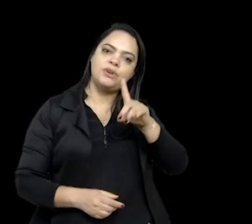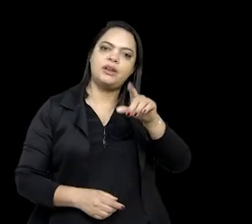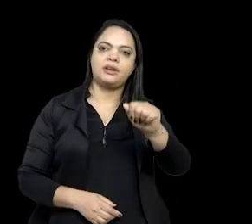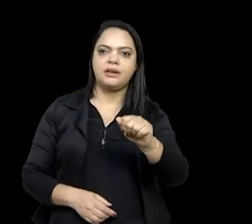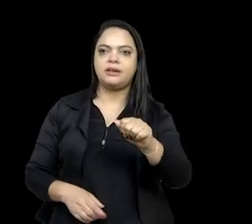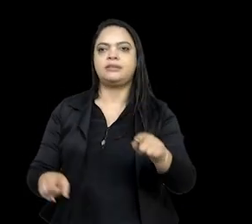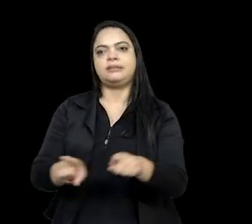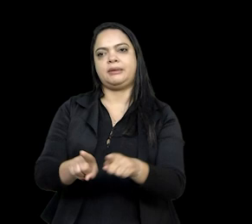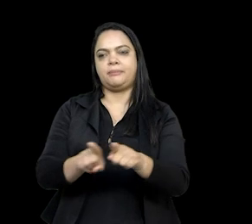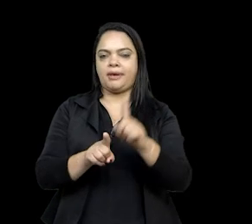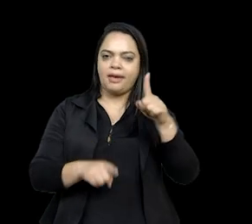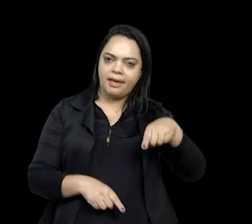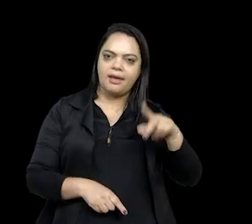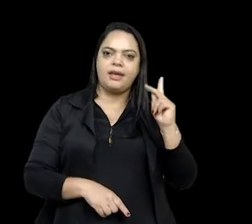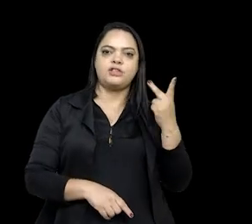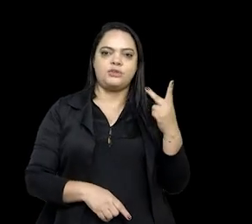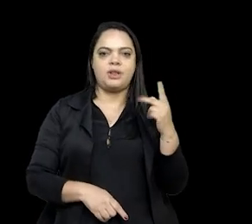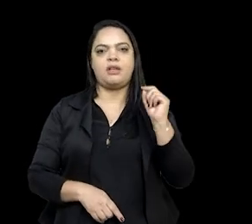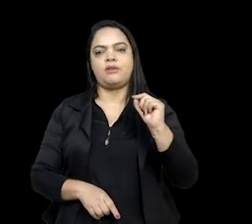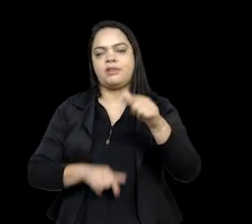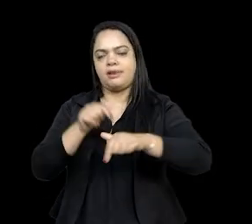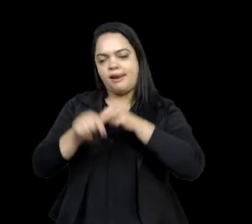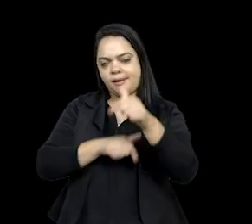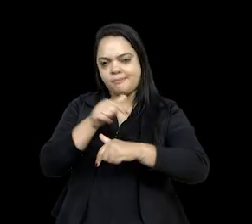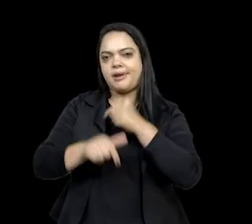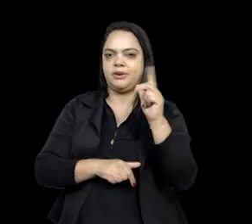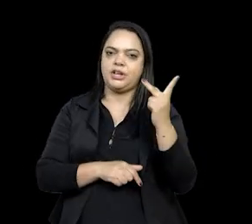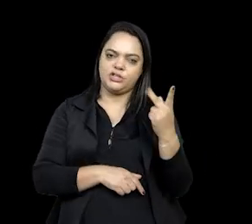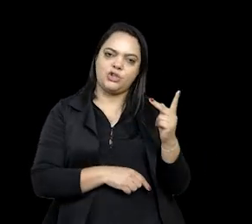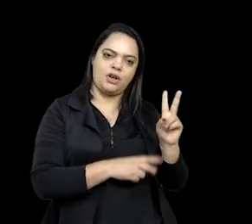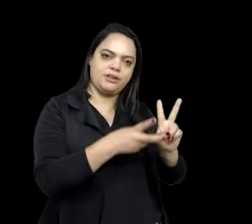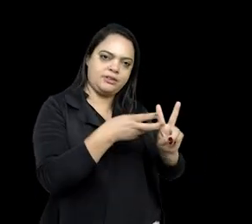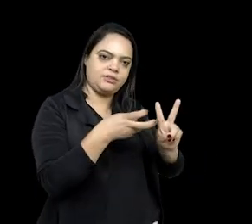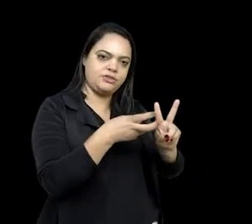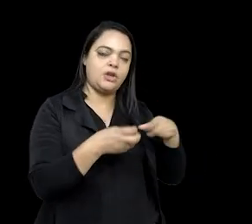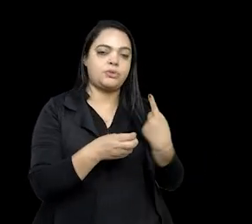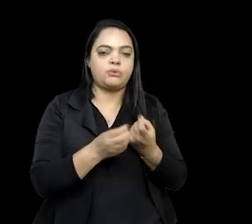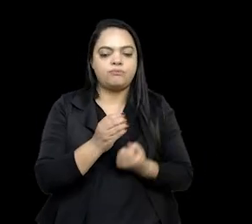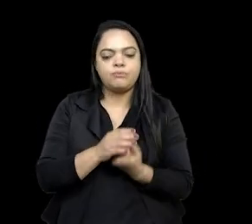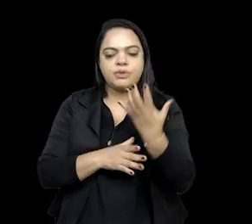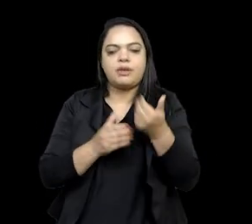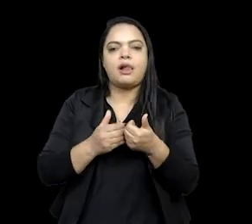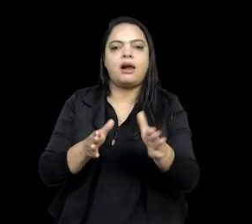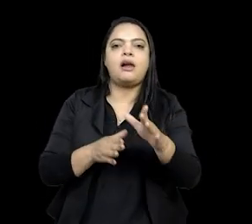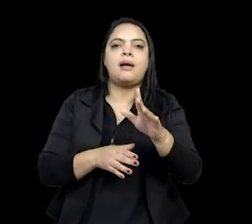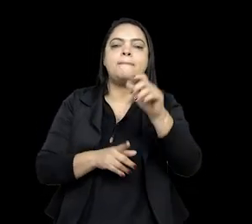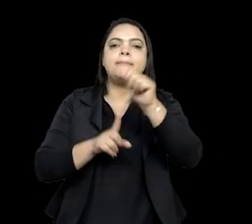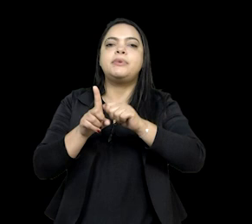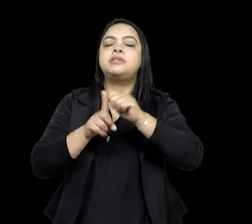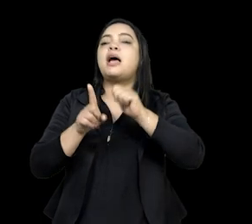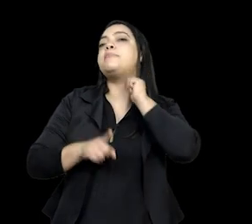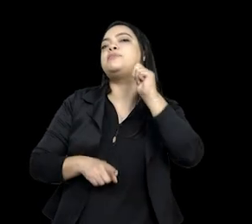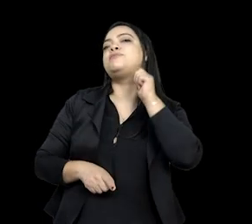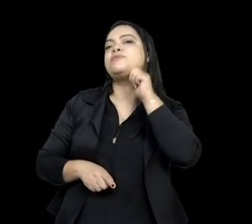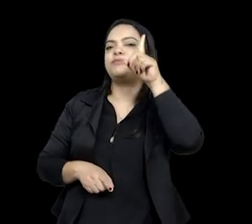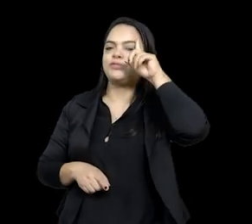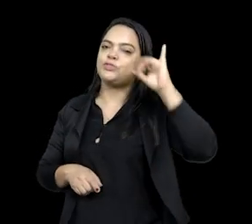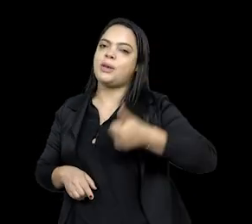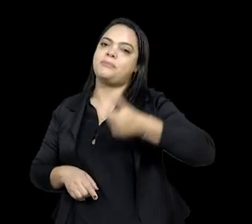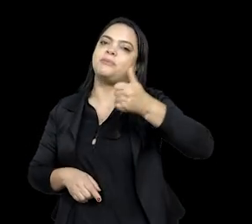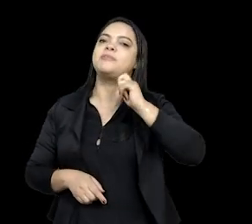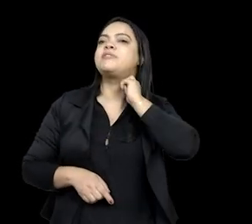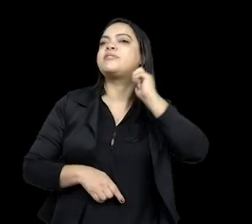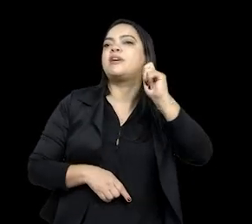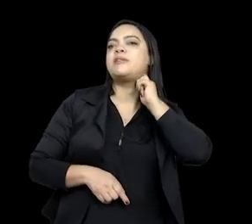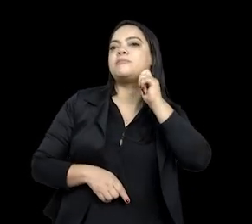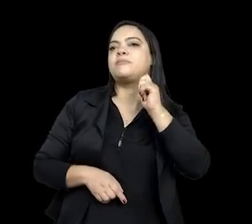historiadora, também trabalha com história indígena. Nós criamos em abril, dia 1º de abril, então vai